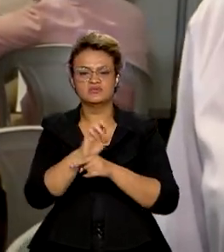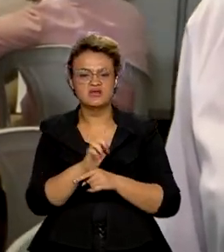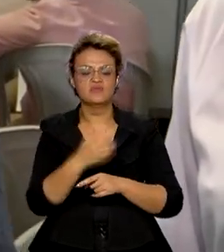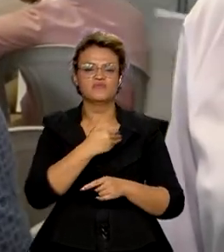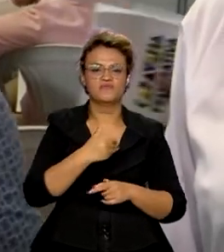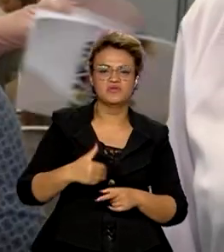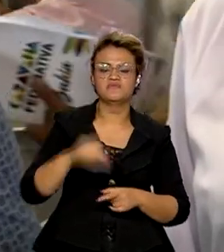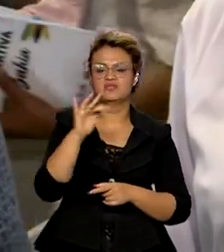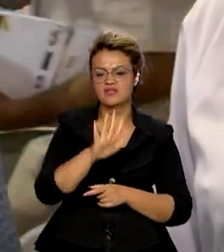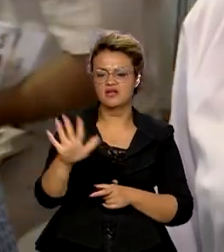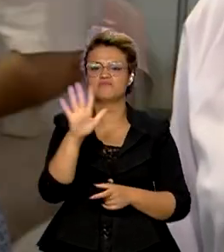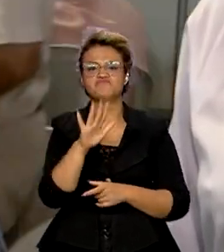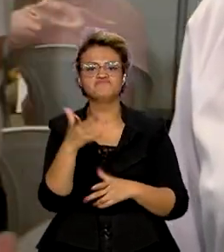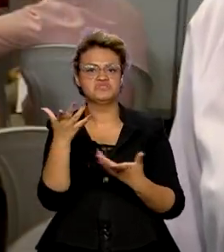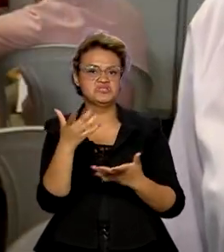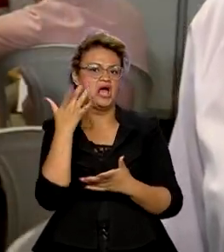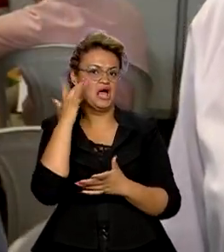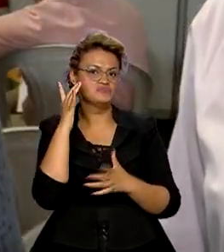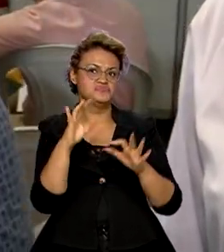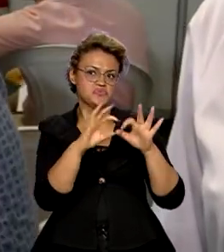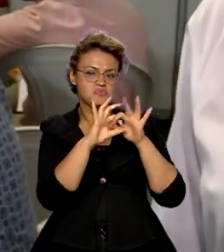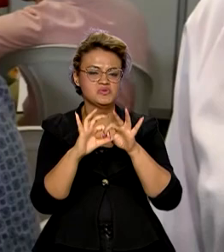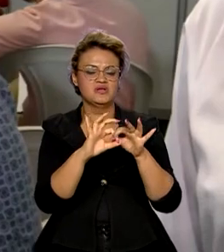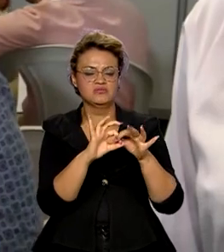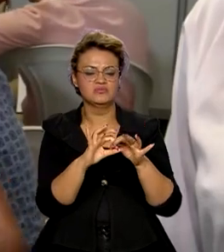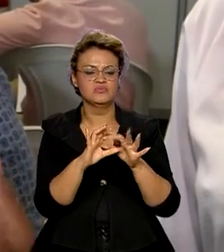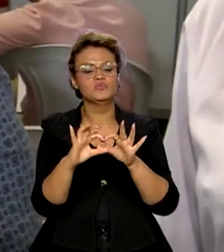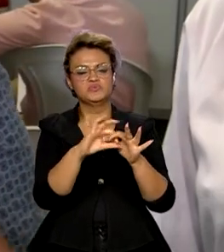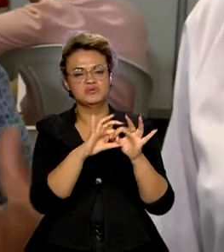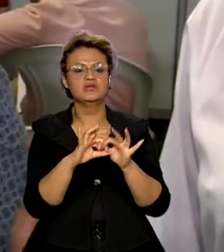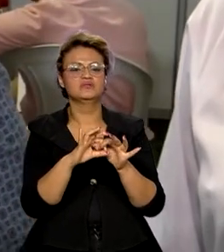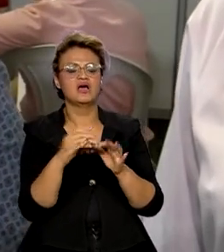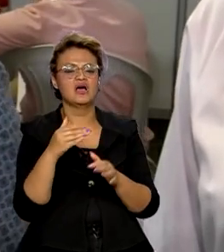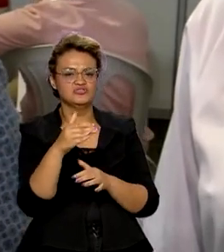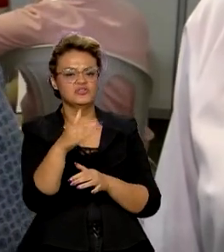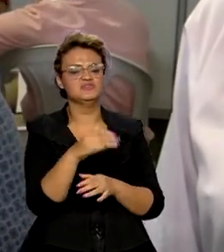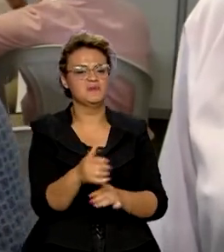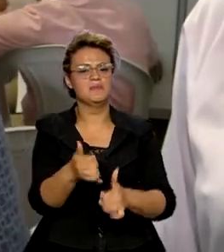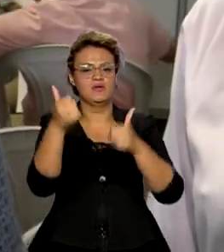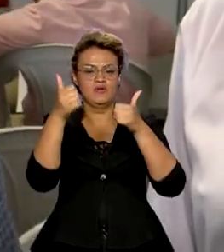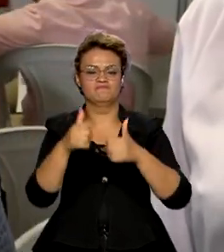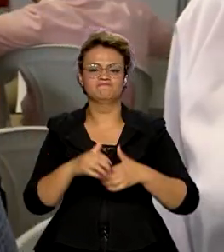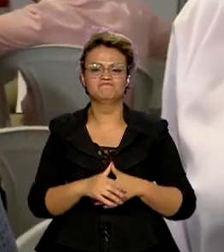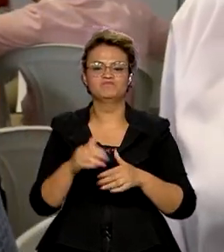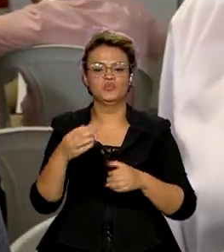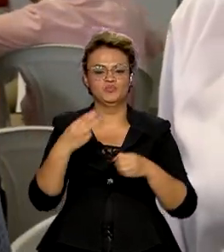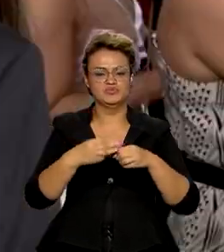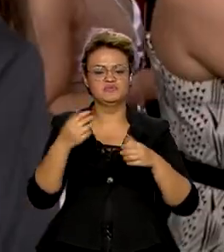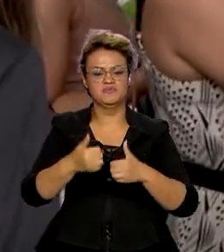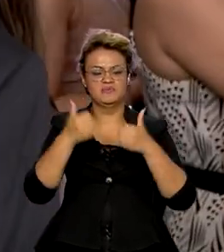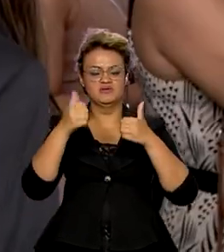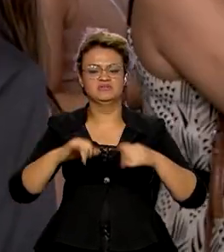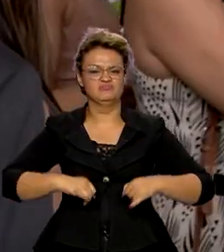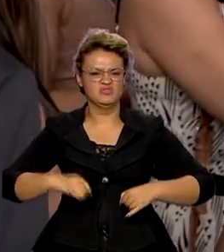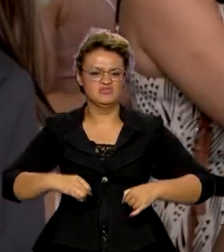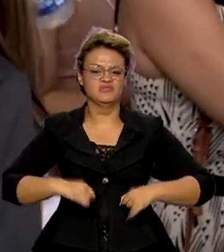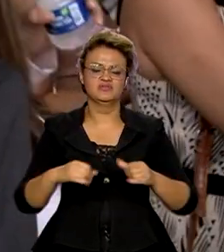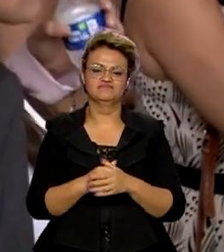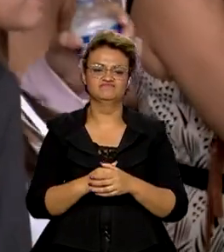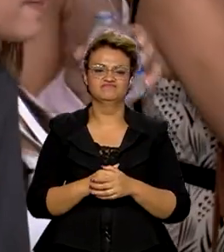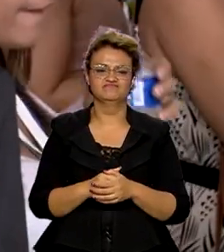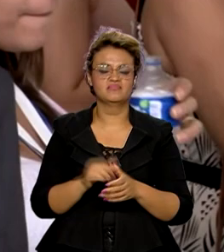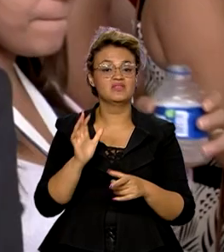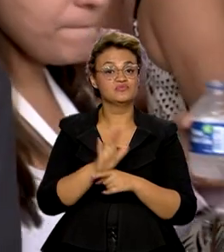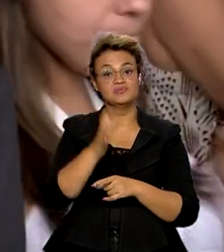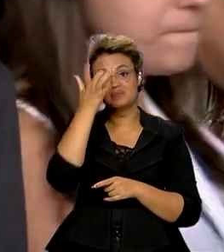federal e eu acho que com essa união, eu acho que vai ter uma boa melhora para os nossos municípios que tanto sofrem. Facilita, de certa